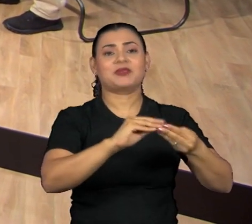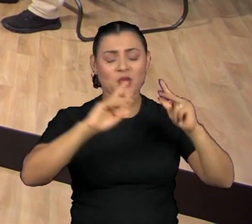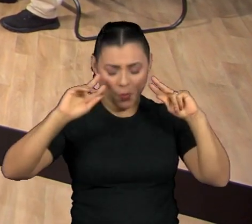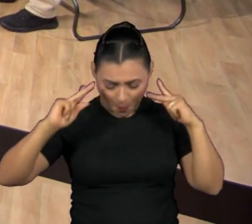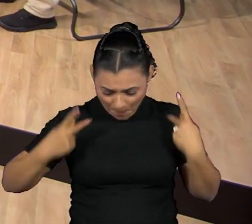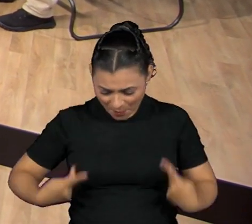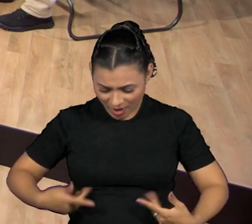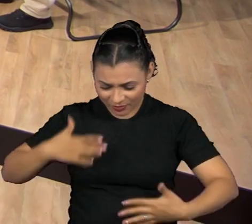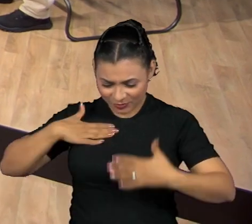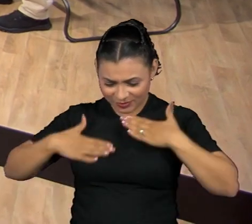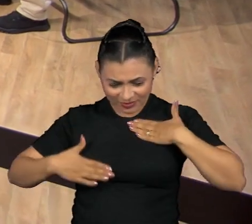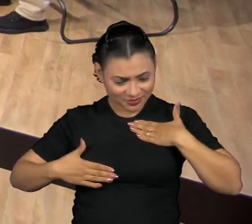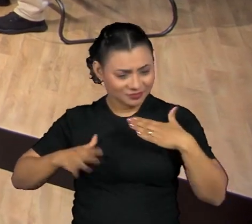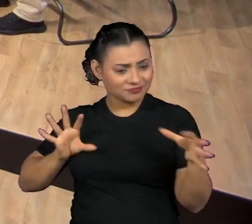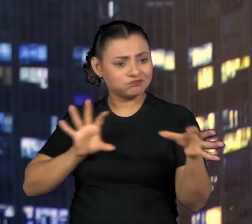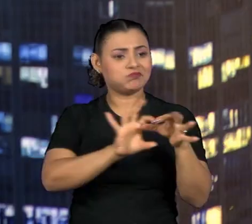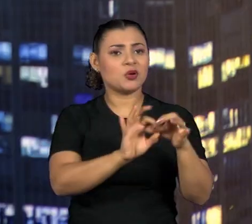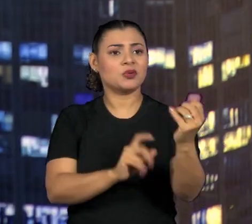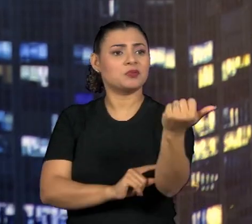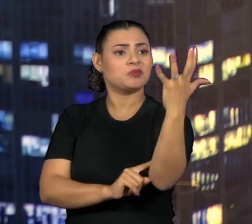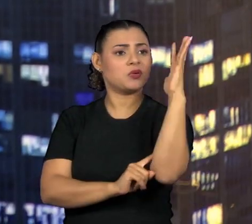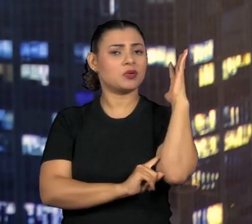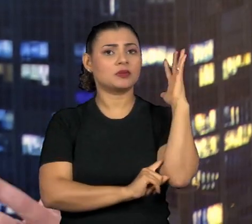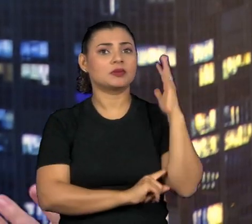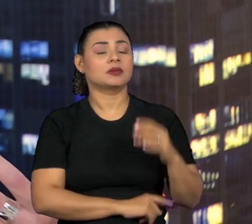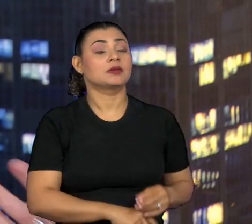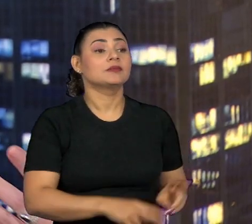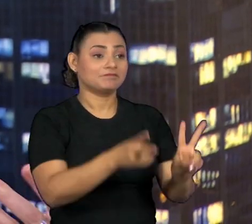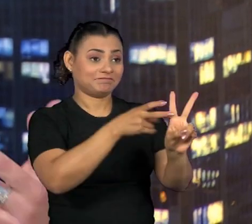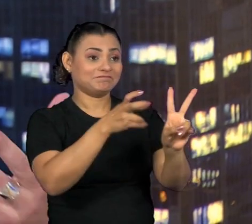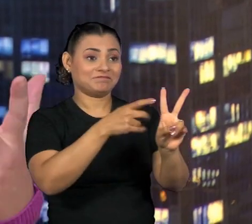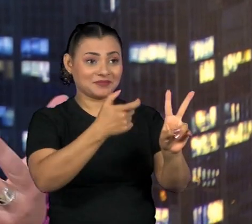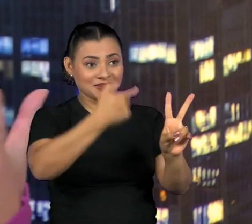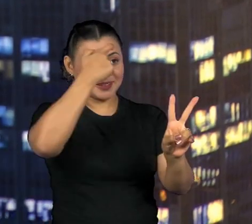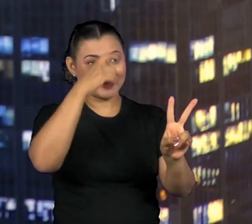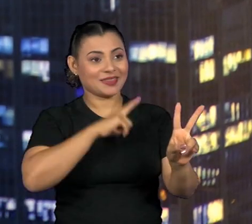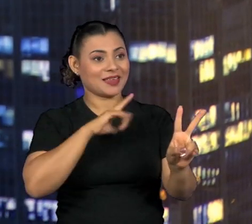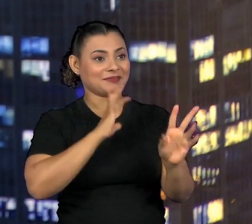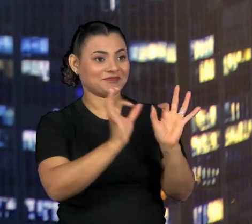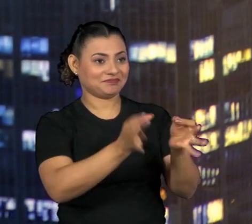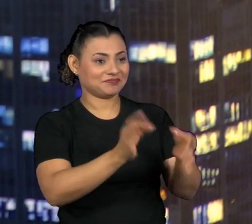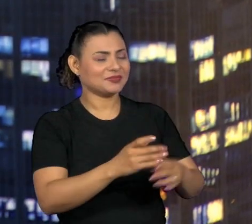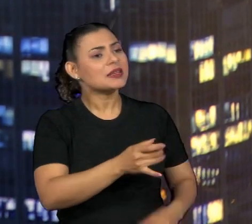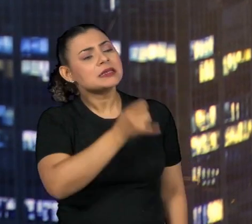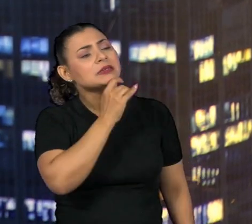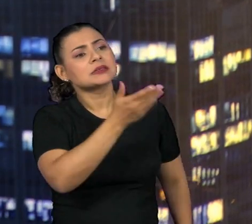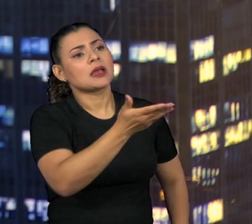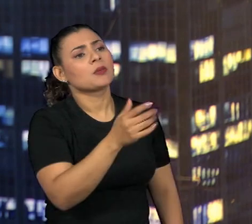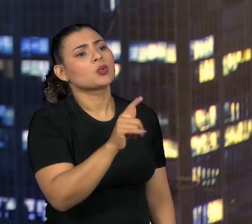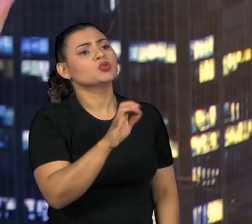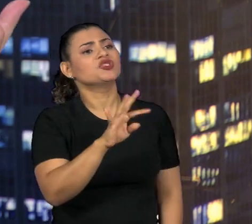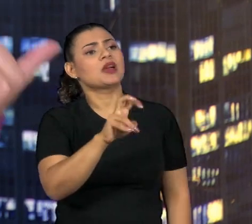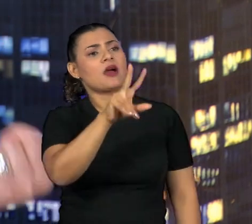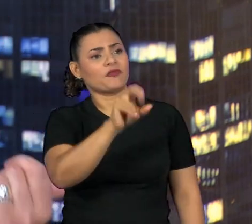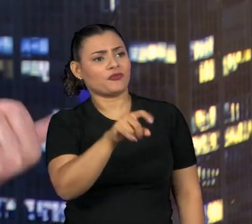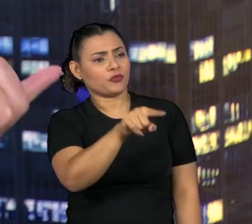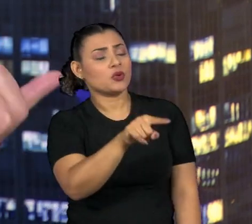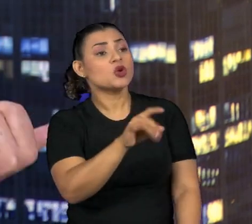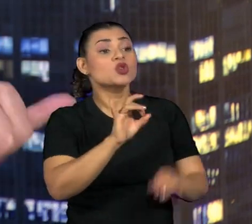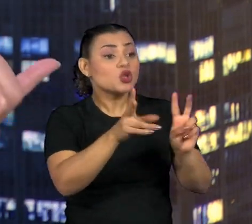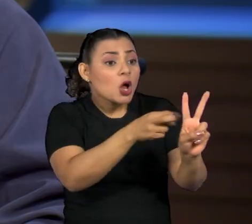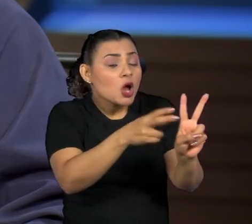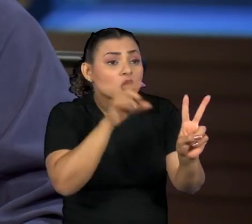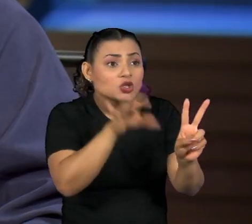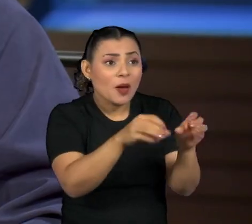humano sobre essa terra. Sem dúvida, os indígenas já têm muito essa consciência. Eu queria que você trouxesse também um exemplo, Gustavo, que não apenas eles estão